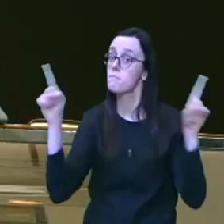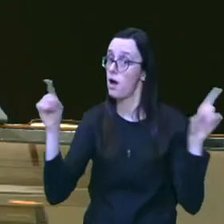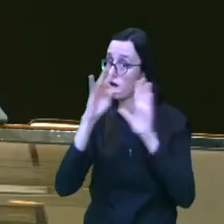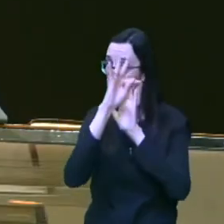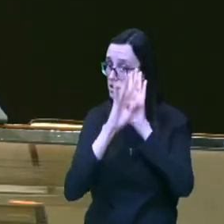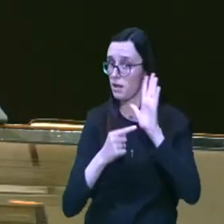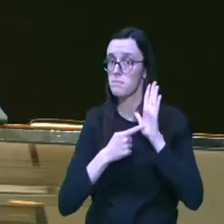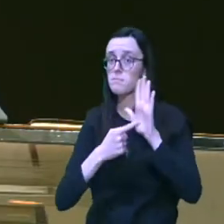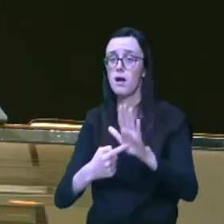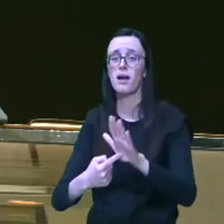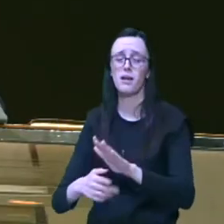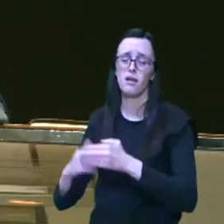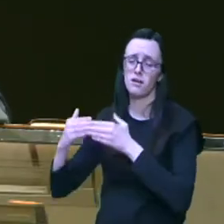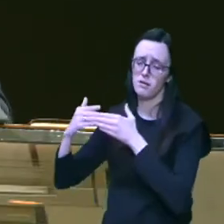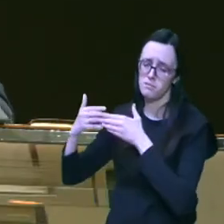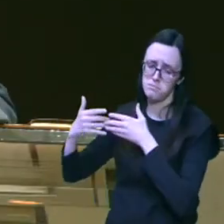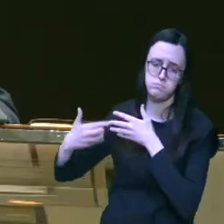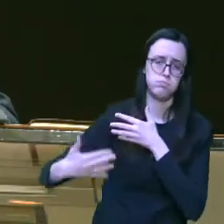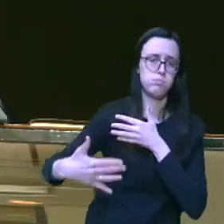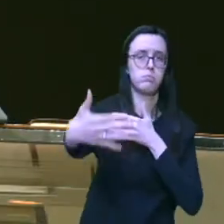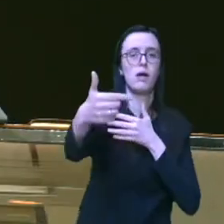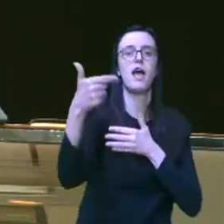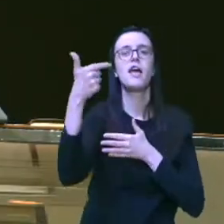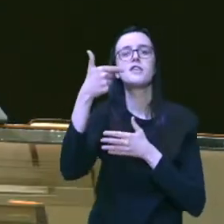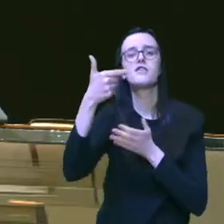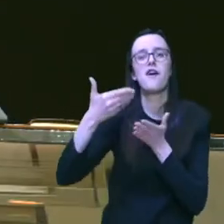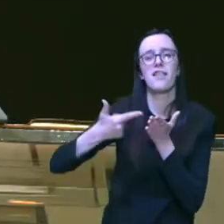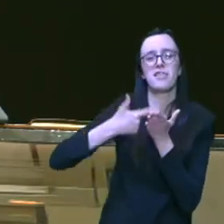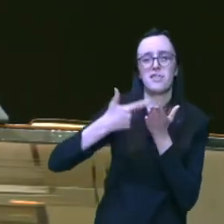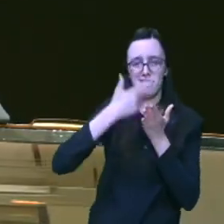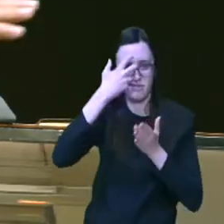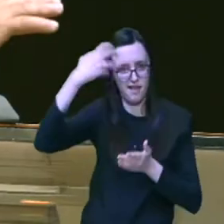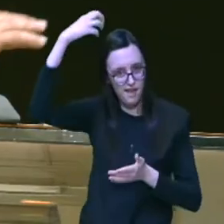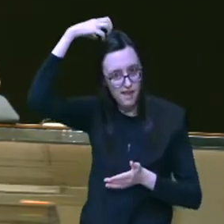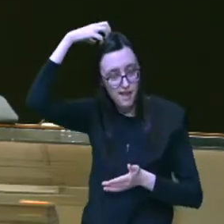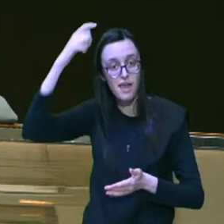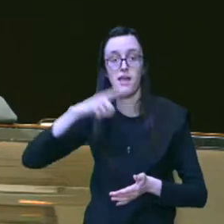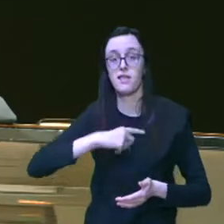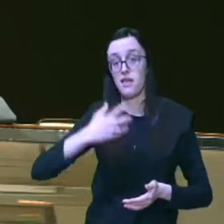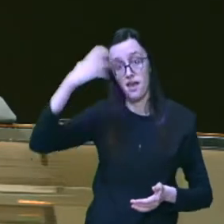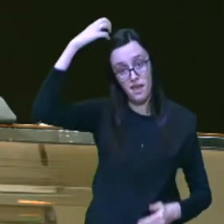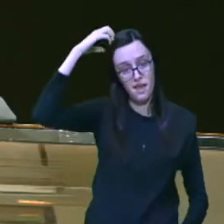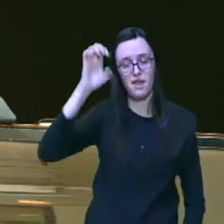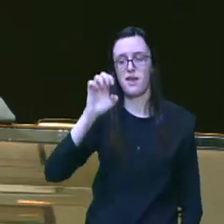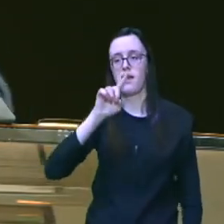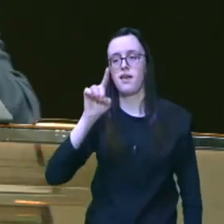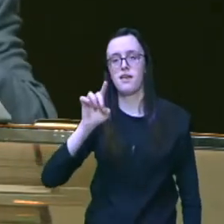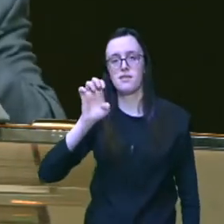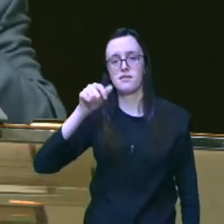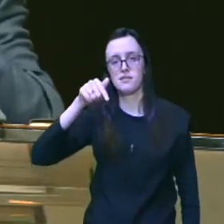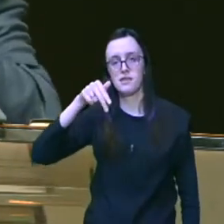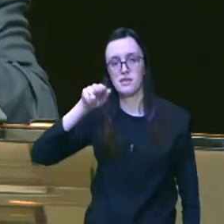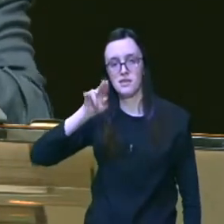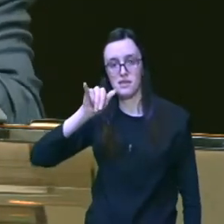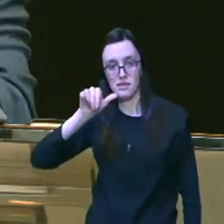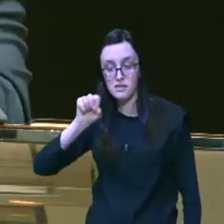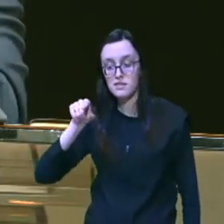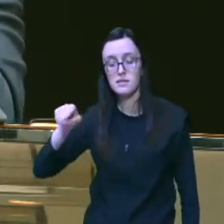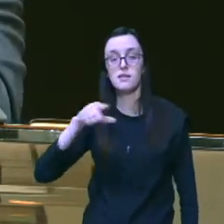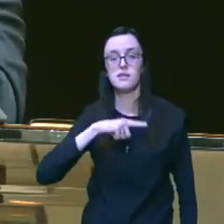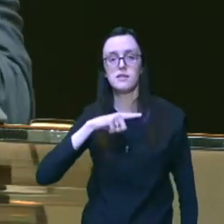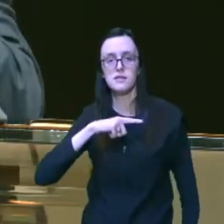muitos anos a frente lá no segundo livro de Reis que quando Ezequias restaura o culto quando Ezequias restaura o